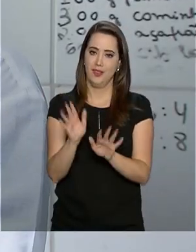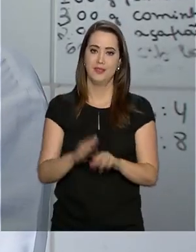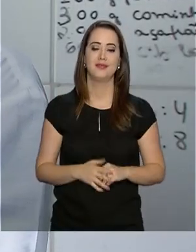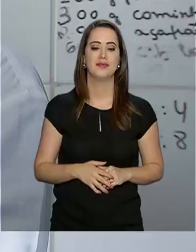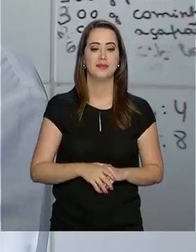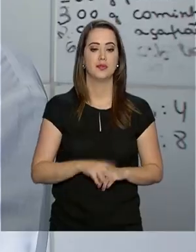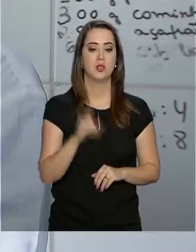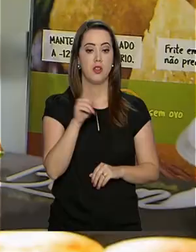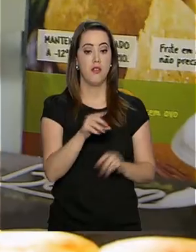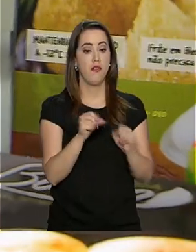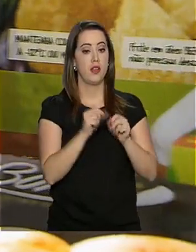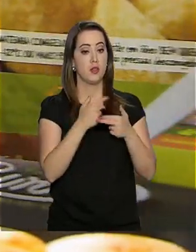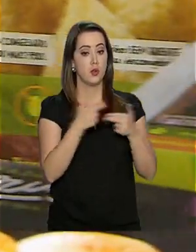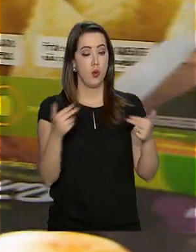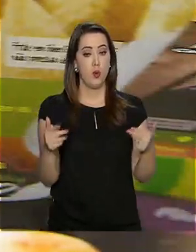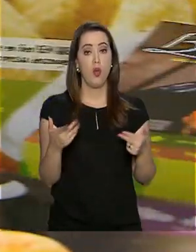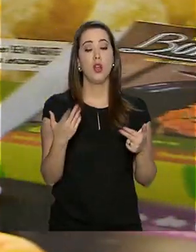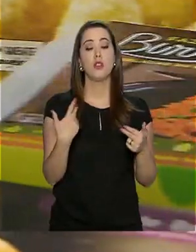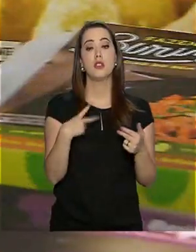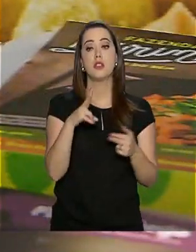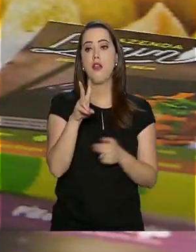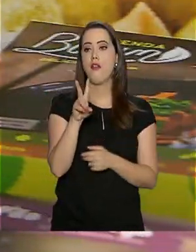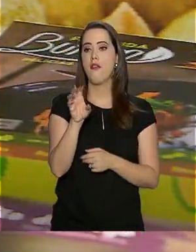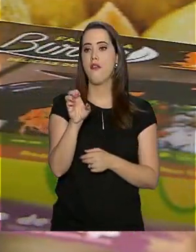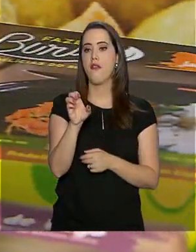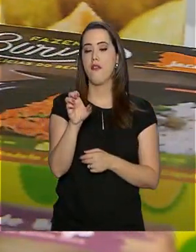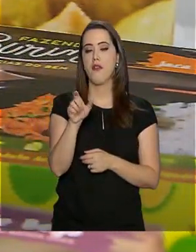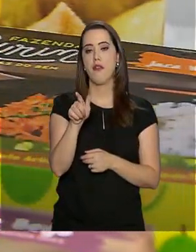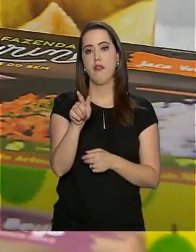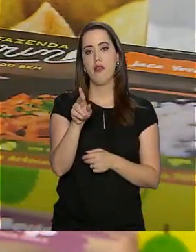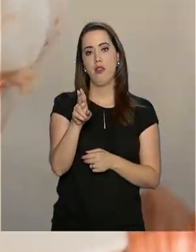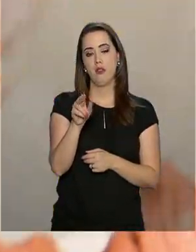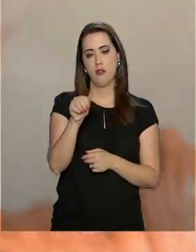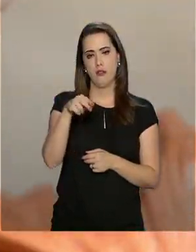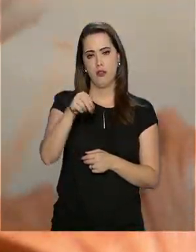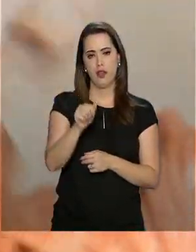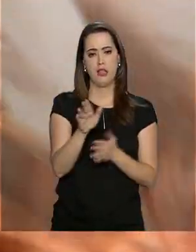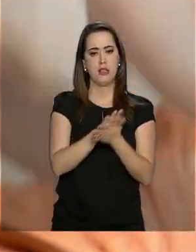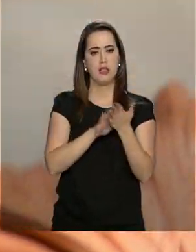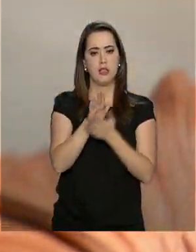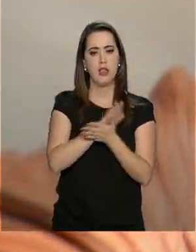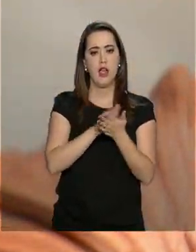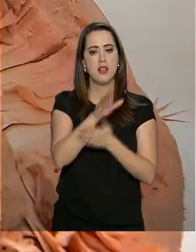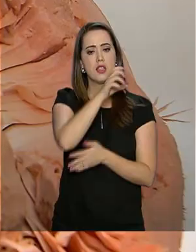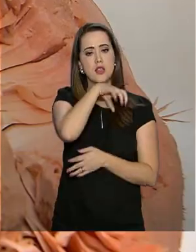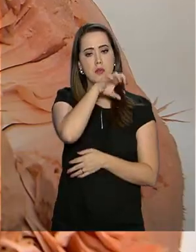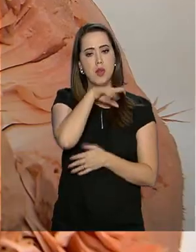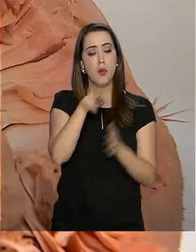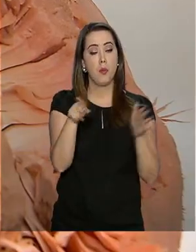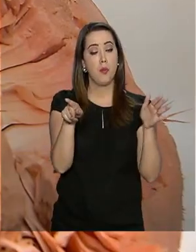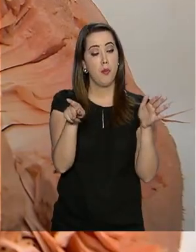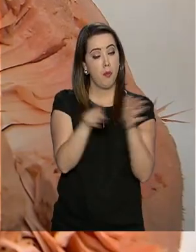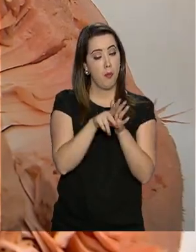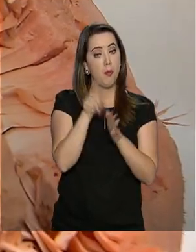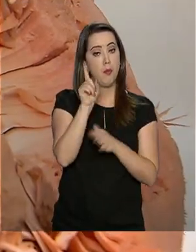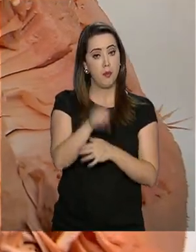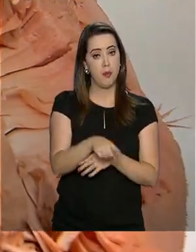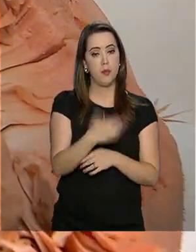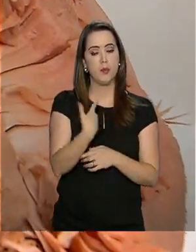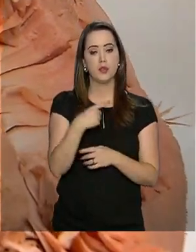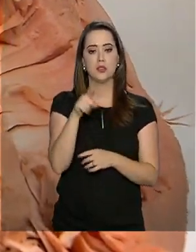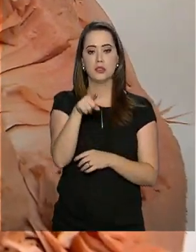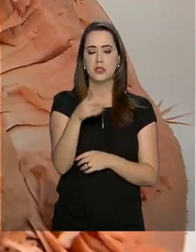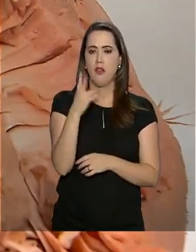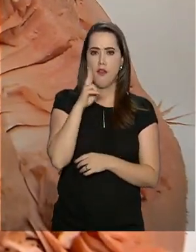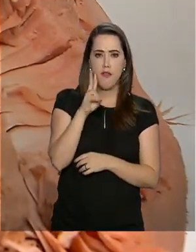receitas veganas, ou seja, sem nenhum produto de origem animal, de forma artesanal. O carro-chefe da marca